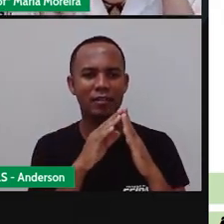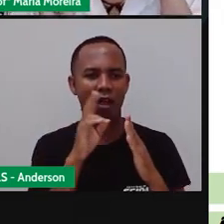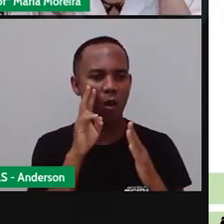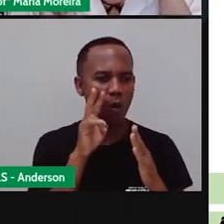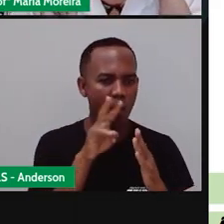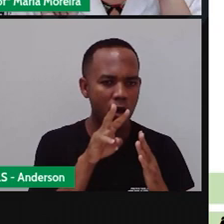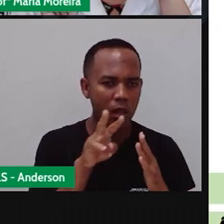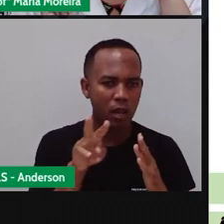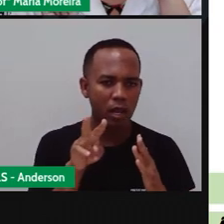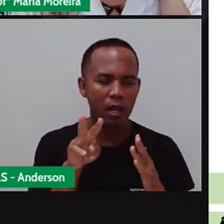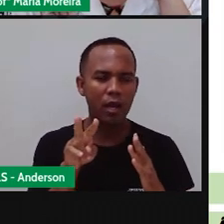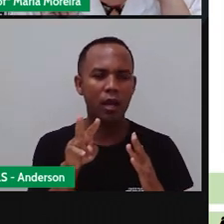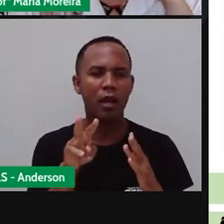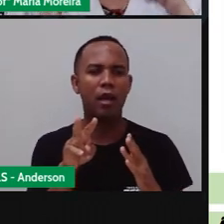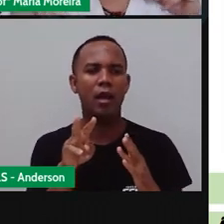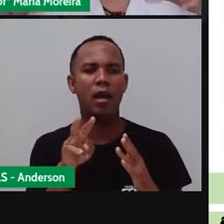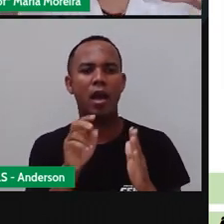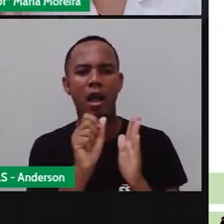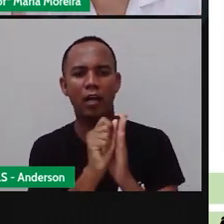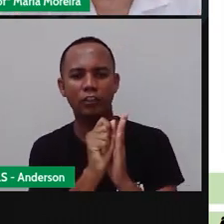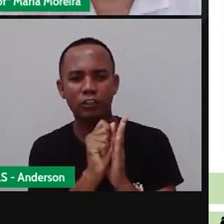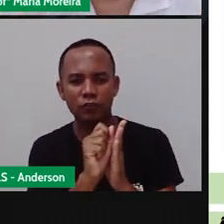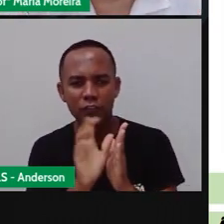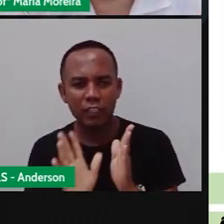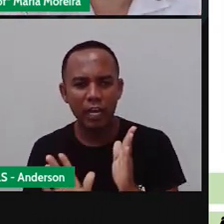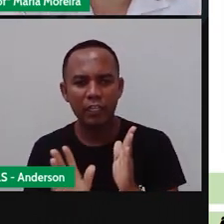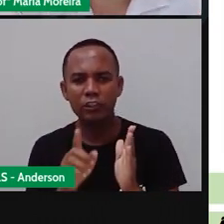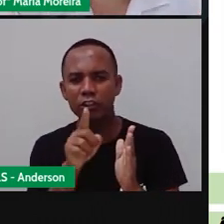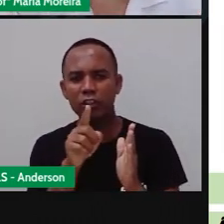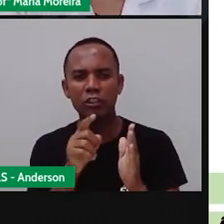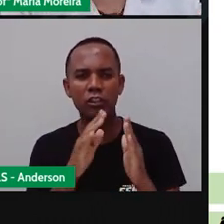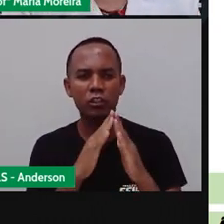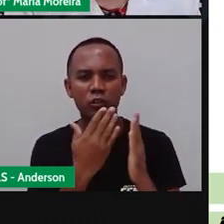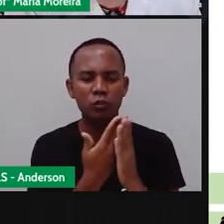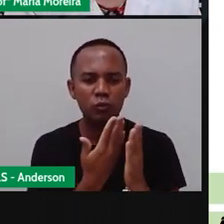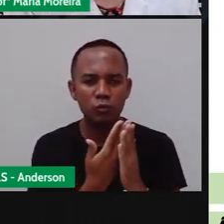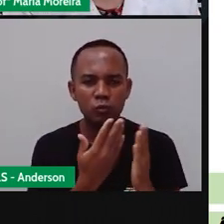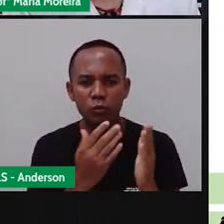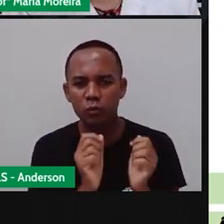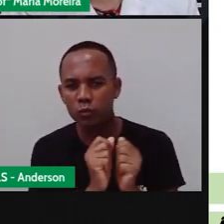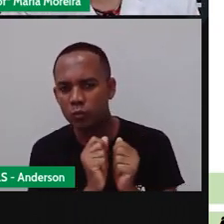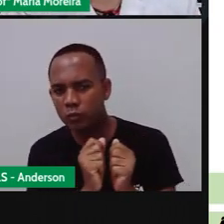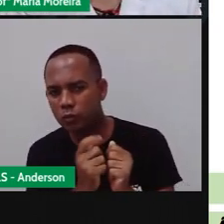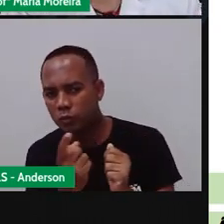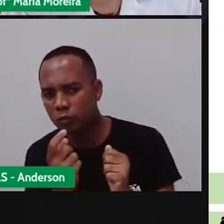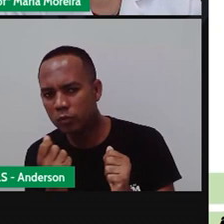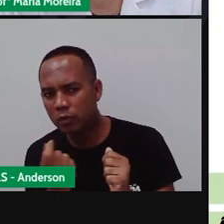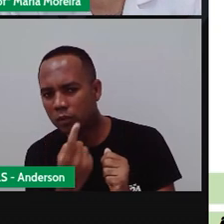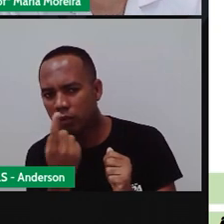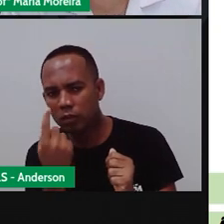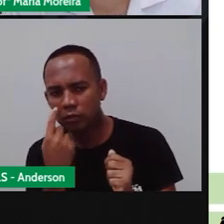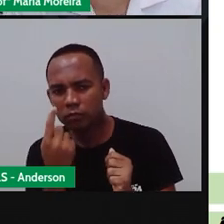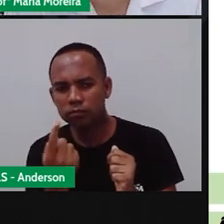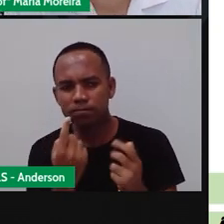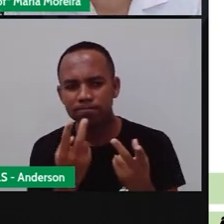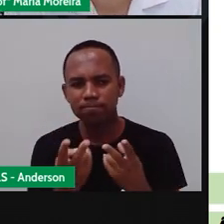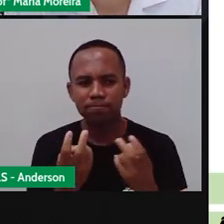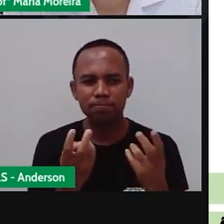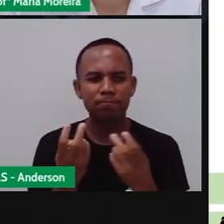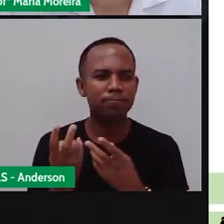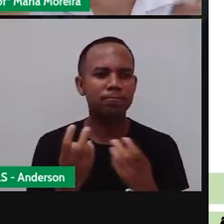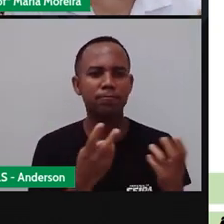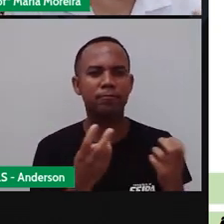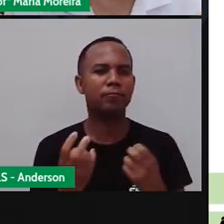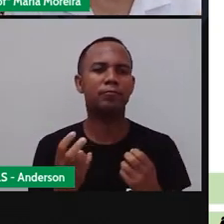atividade que meu professor está mandando e a atividade... E aqui a aula da Pró Maria com Anderson, não é isso? Isso é absurdamente importante.